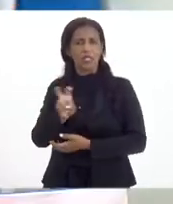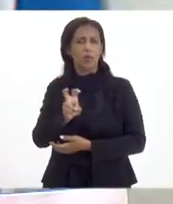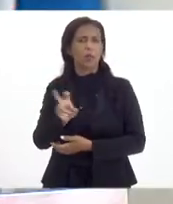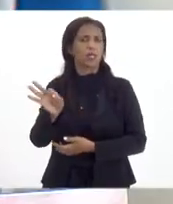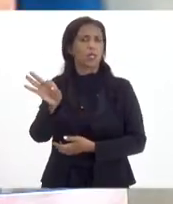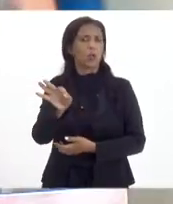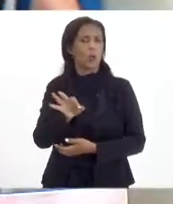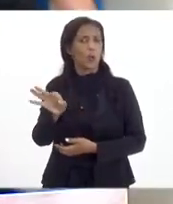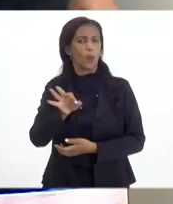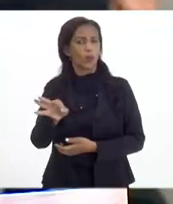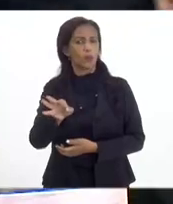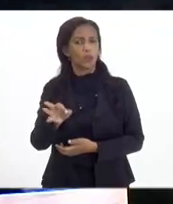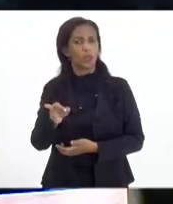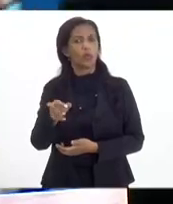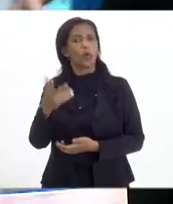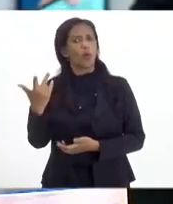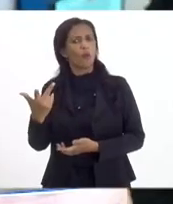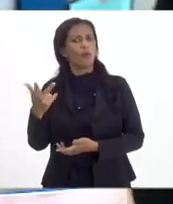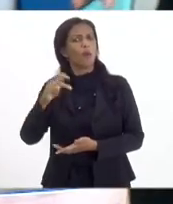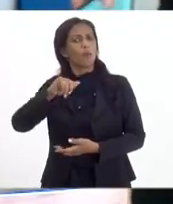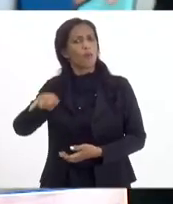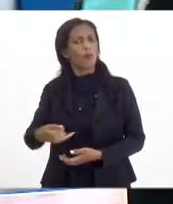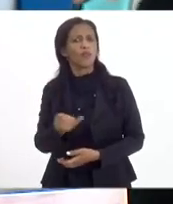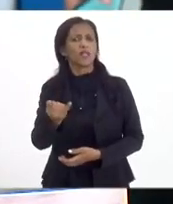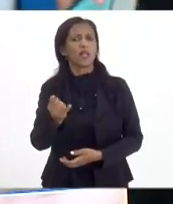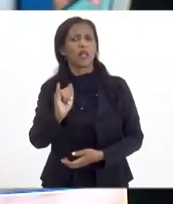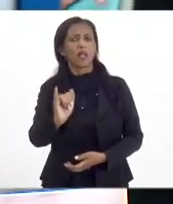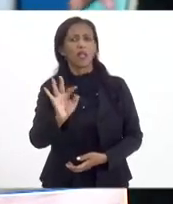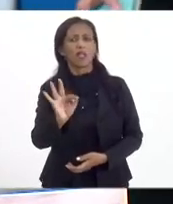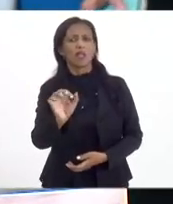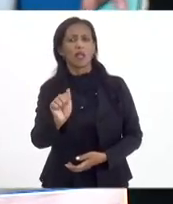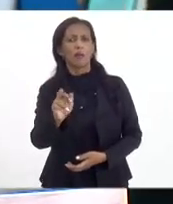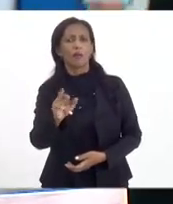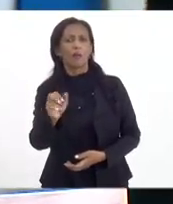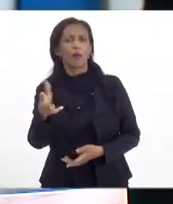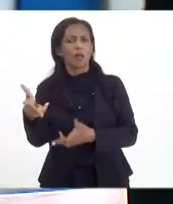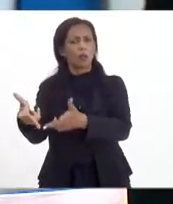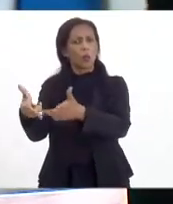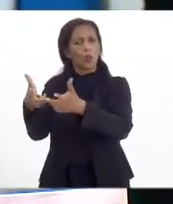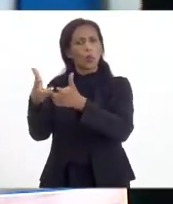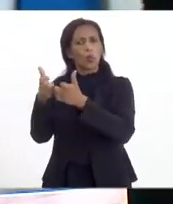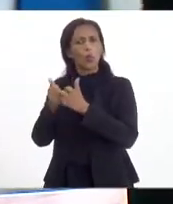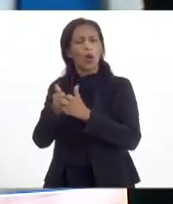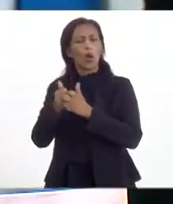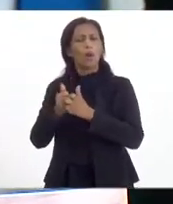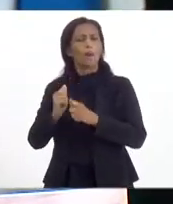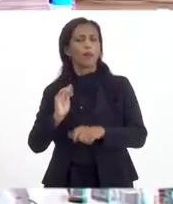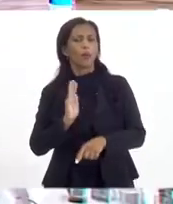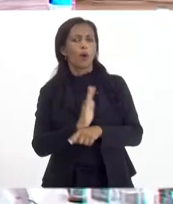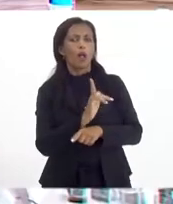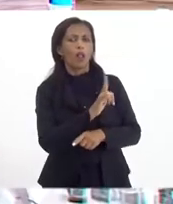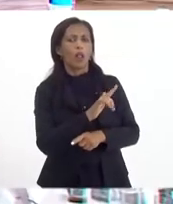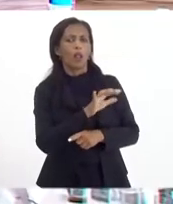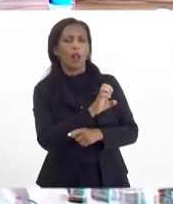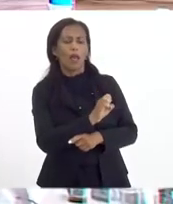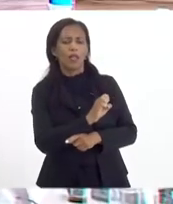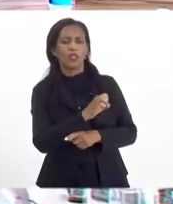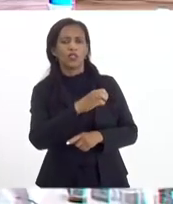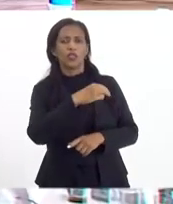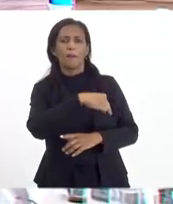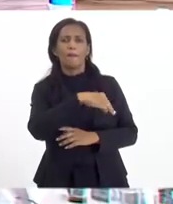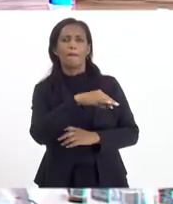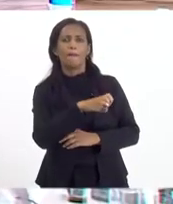55%. vamos trazer gás natural para Itaboraí, para industrializar o leste metropolitano e vamos brigar